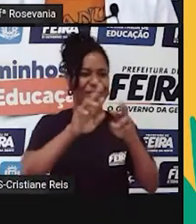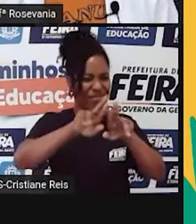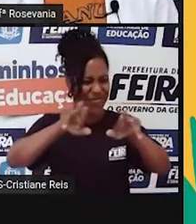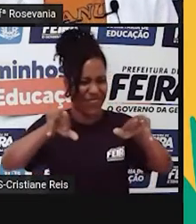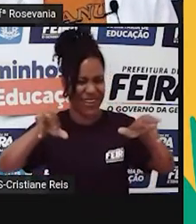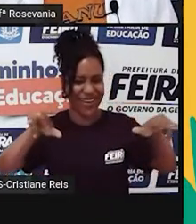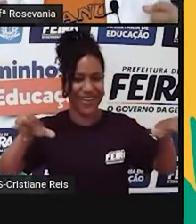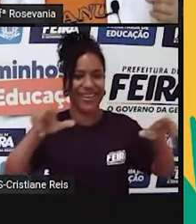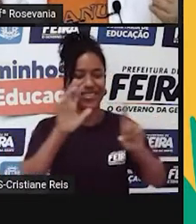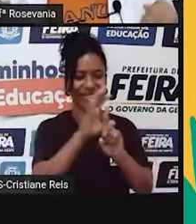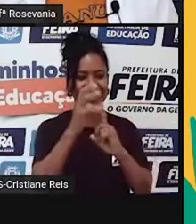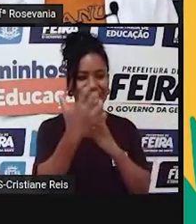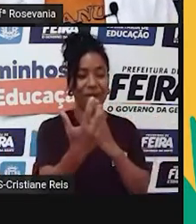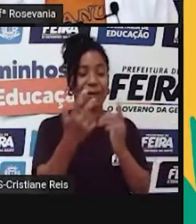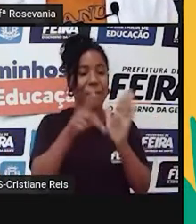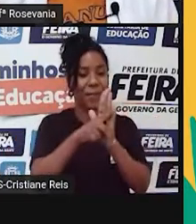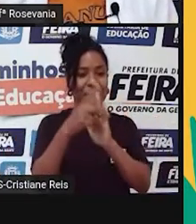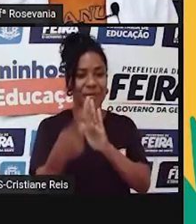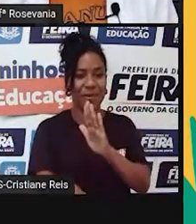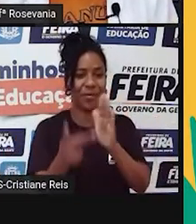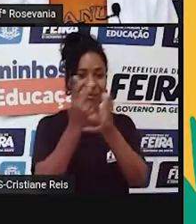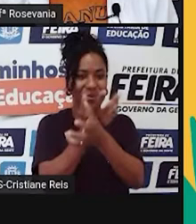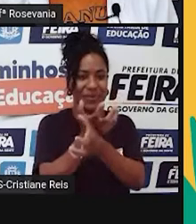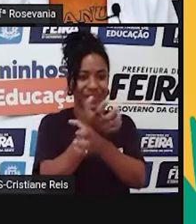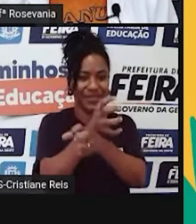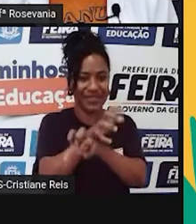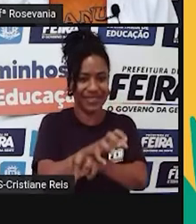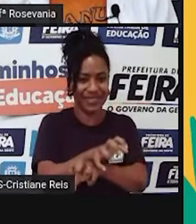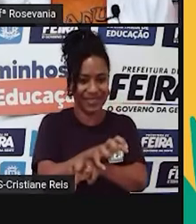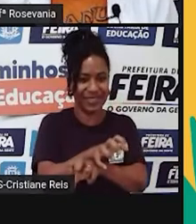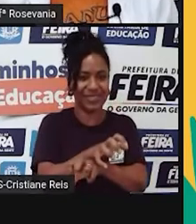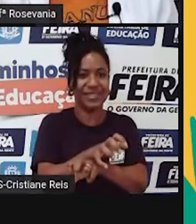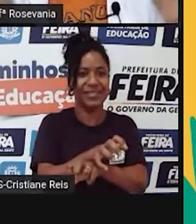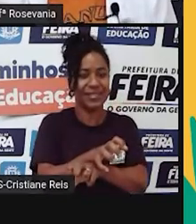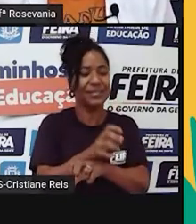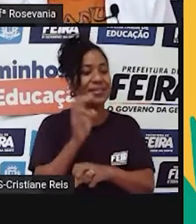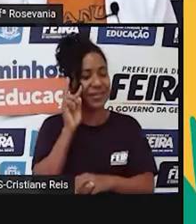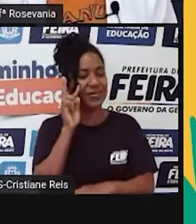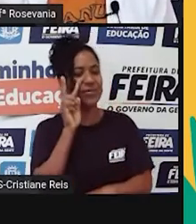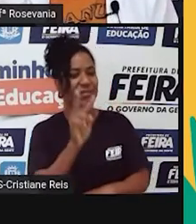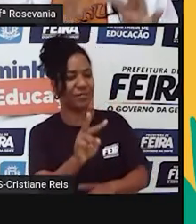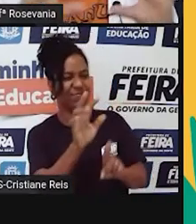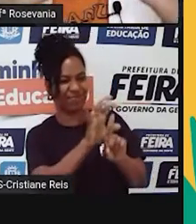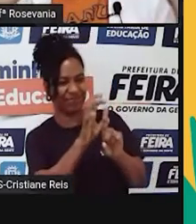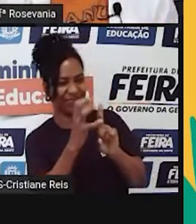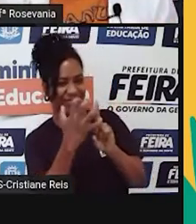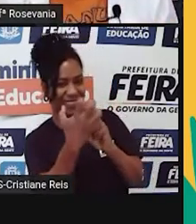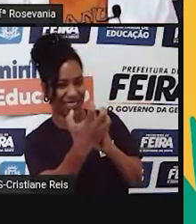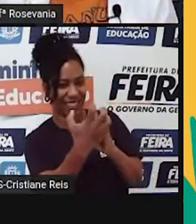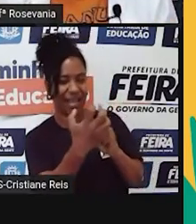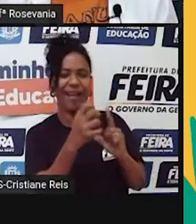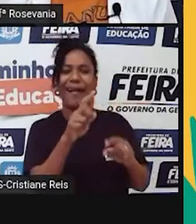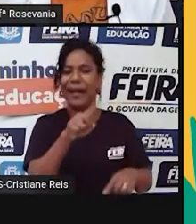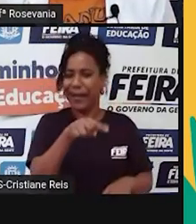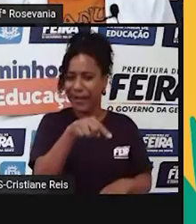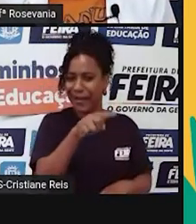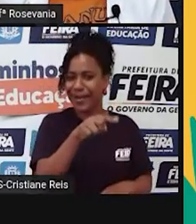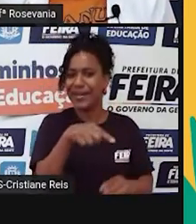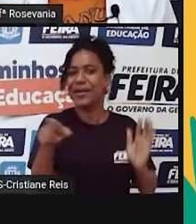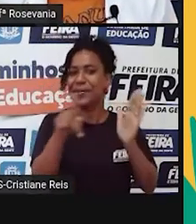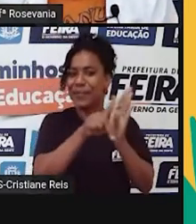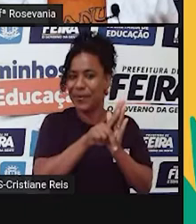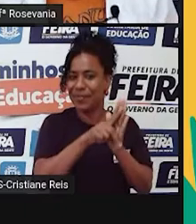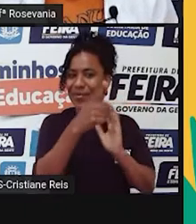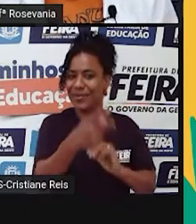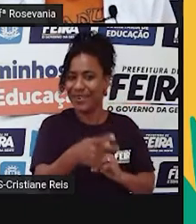-chique, essas plantas que, que é, basta você ver, a gente já atribui um canto, né, do país